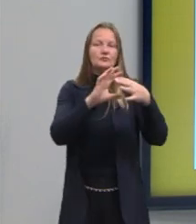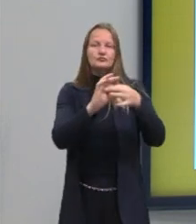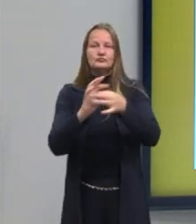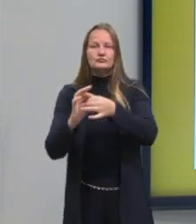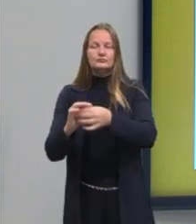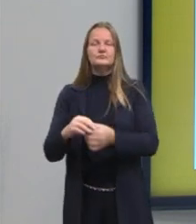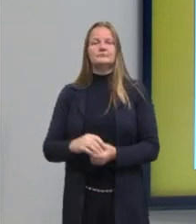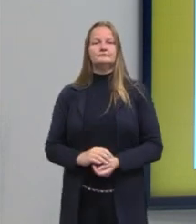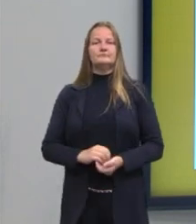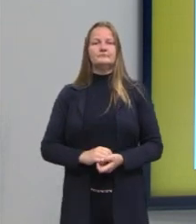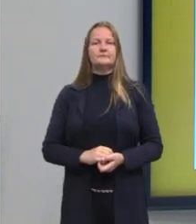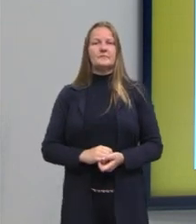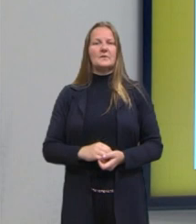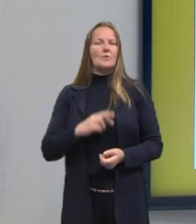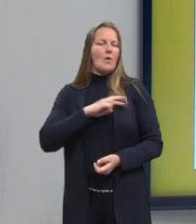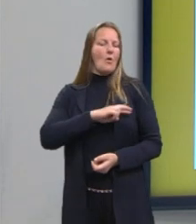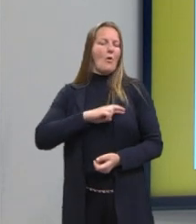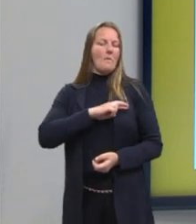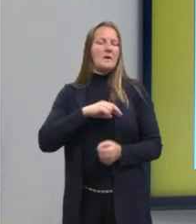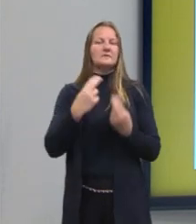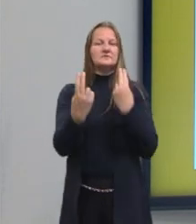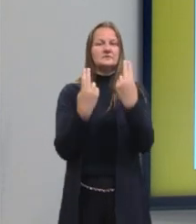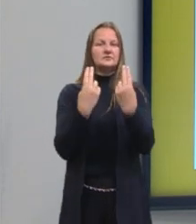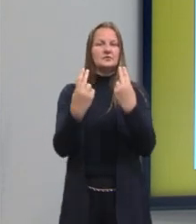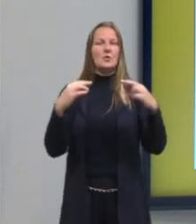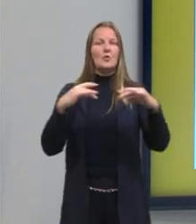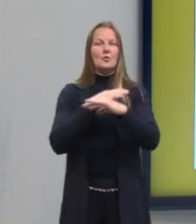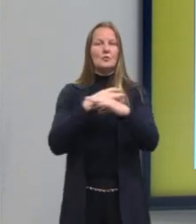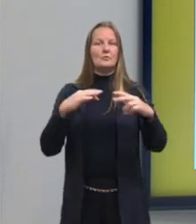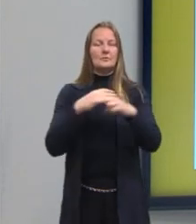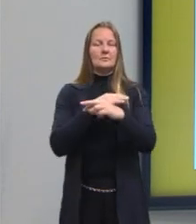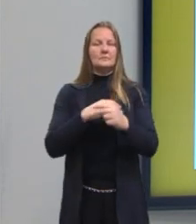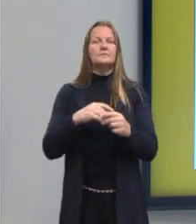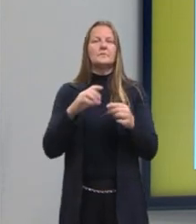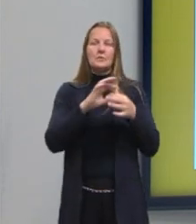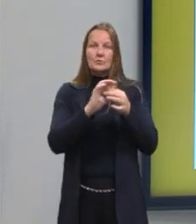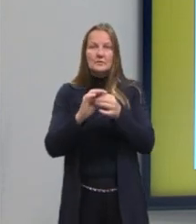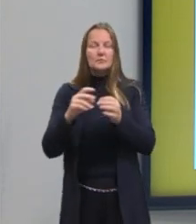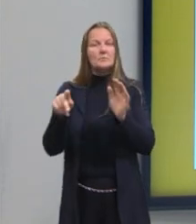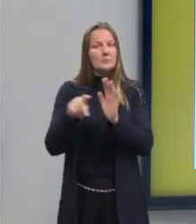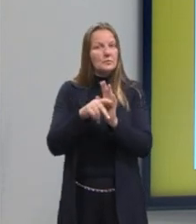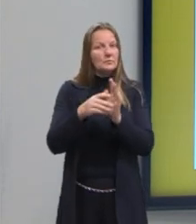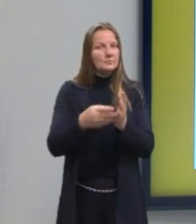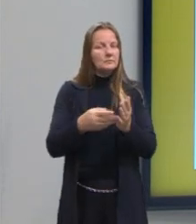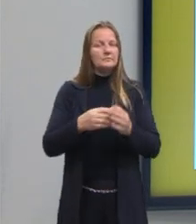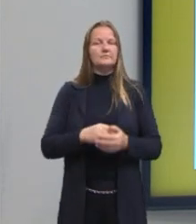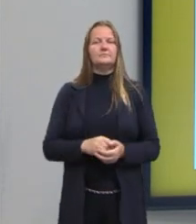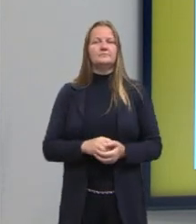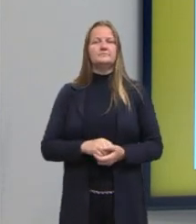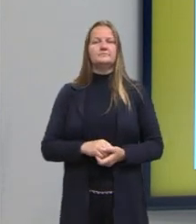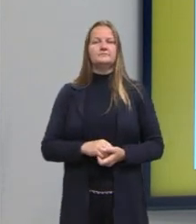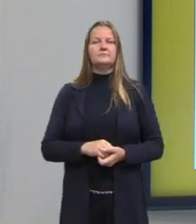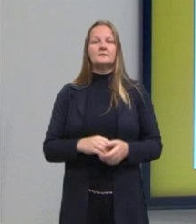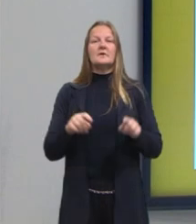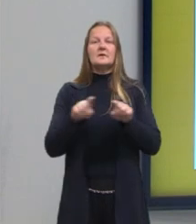que a gente chama do romance urbano, que está acontecendo ali naquele momento, naquele contexto histórico. Naquela sociedade.